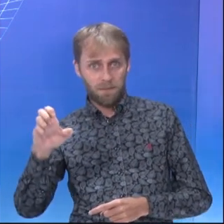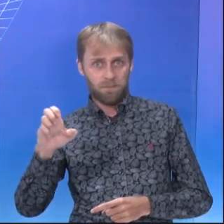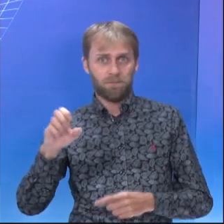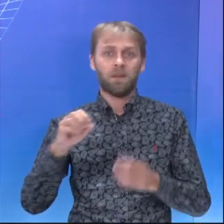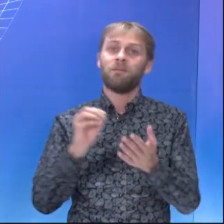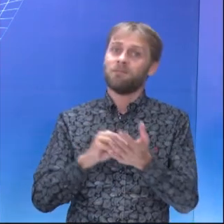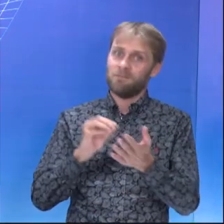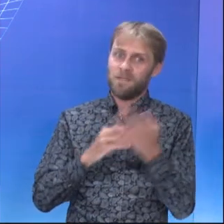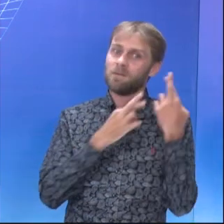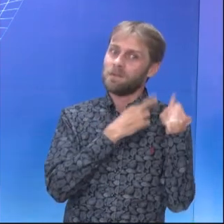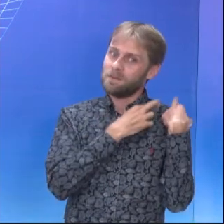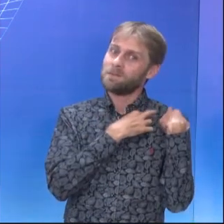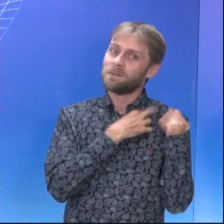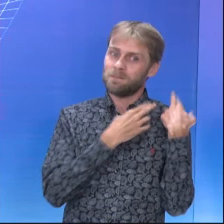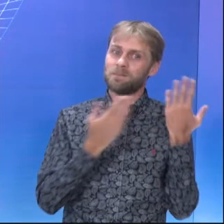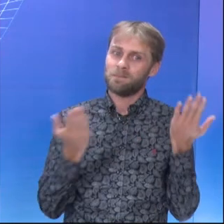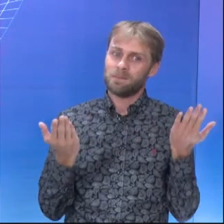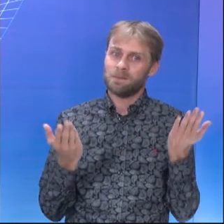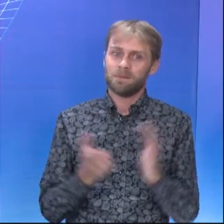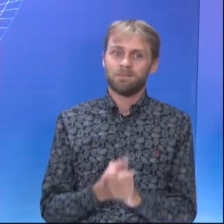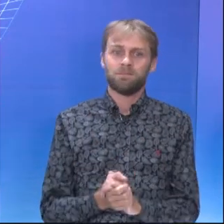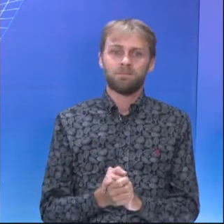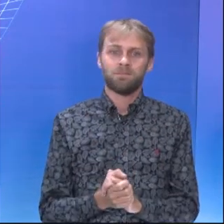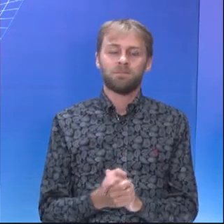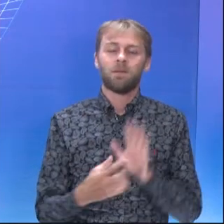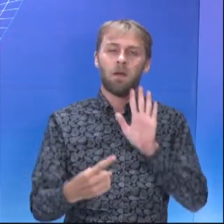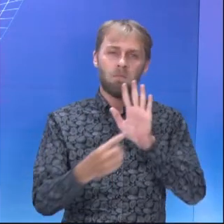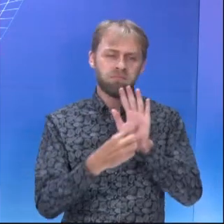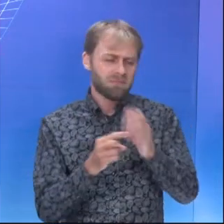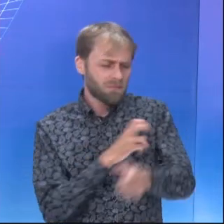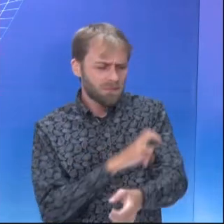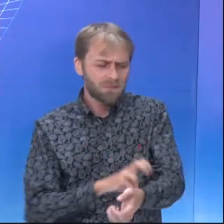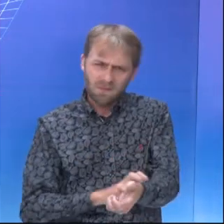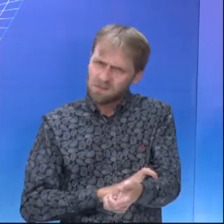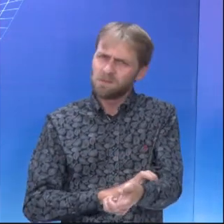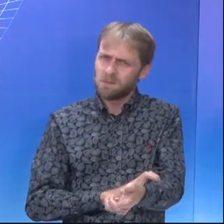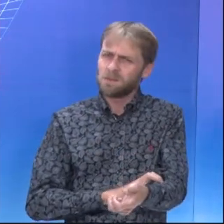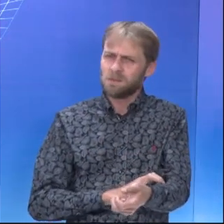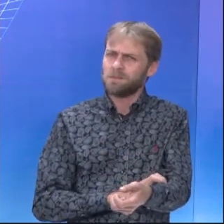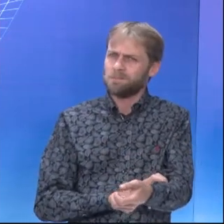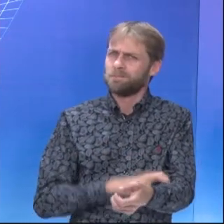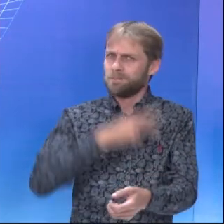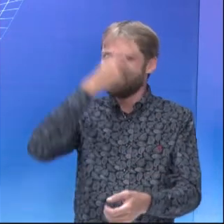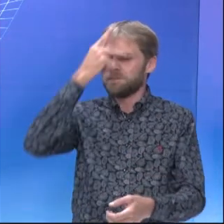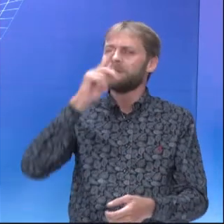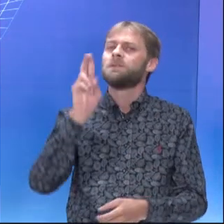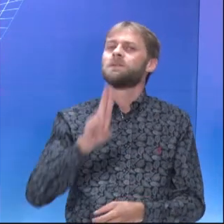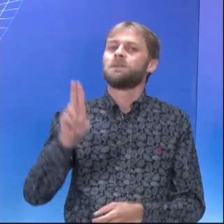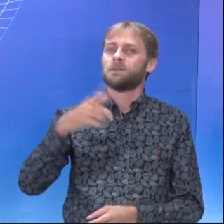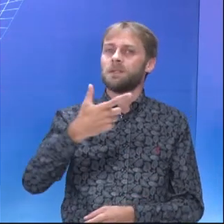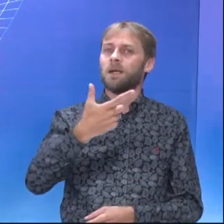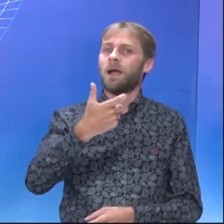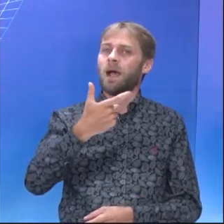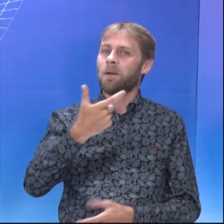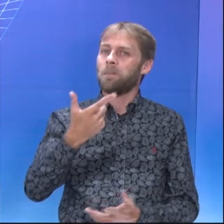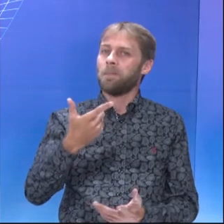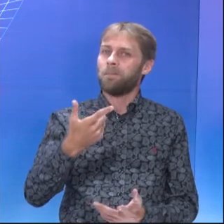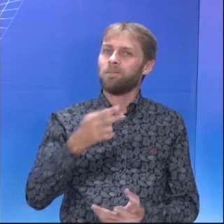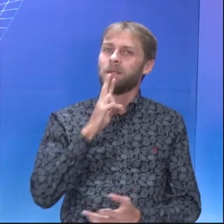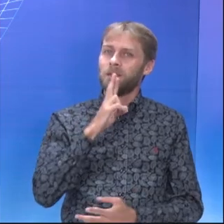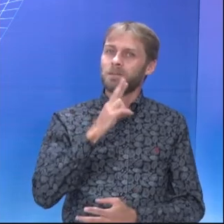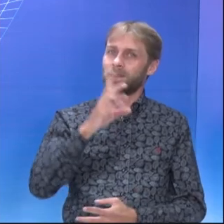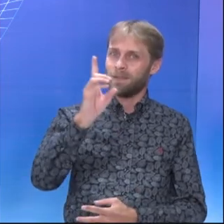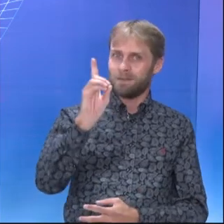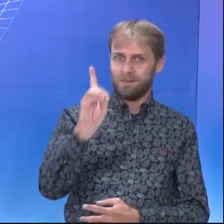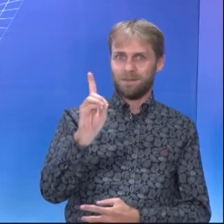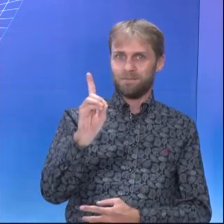que tem relação com negligência. Então, expôs a sua indignação com a negligência de portadores de armas. É o